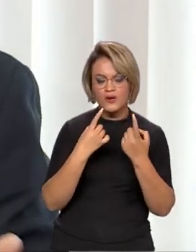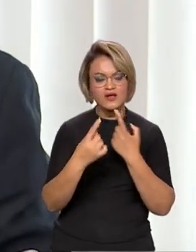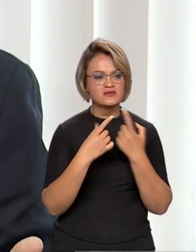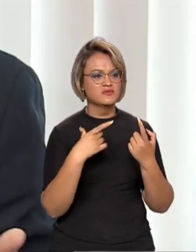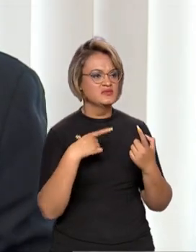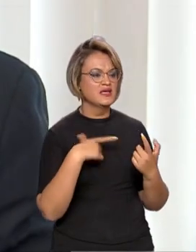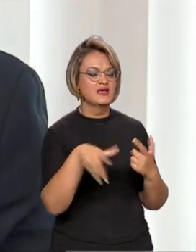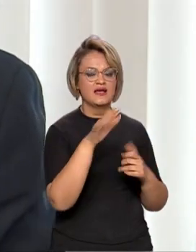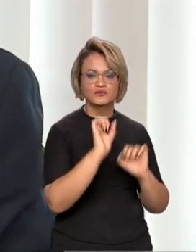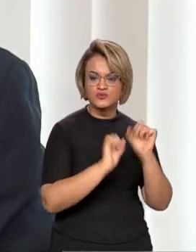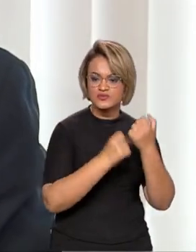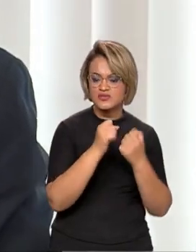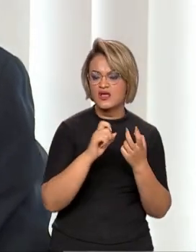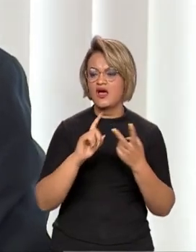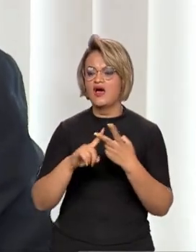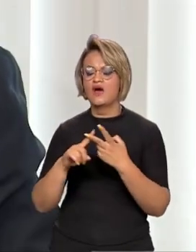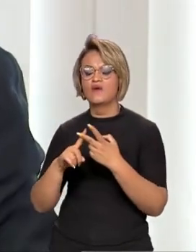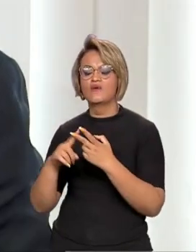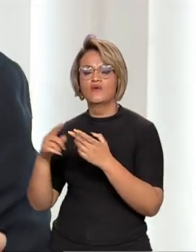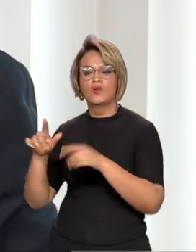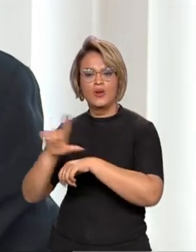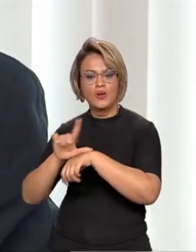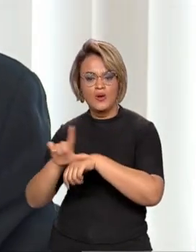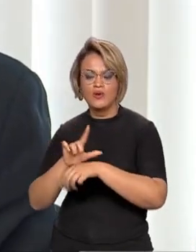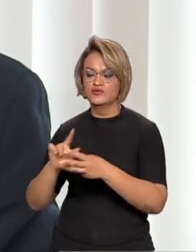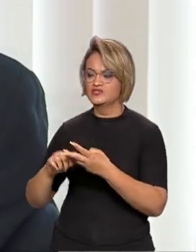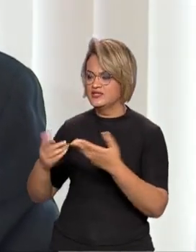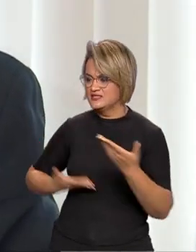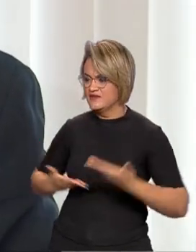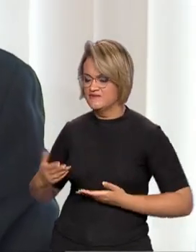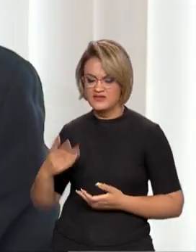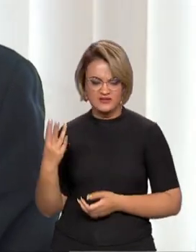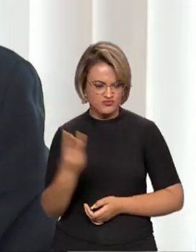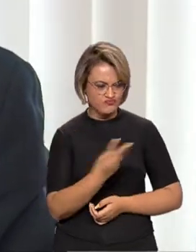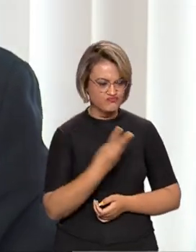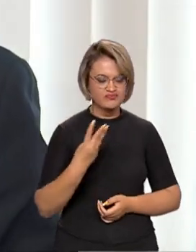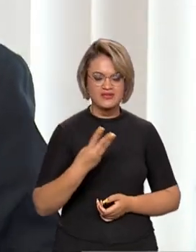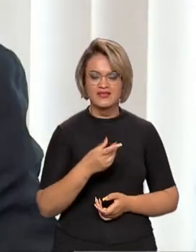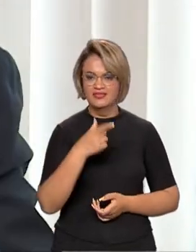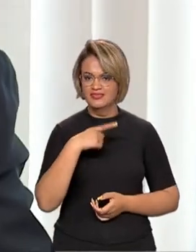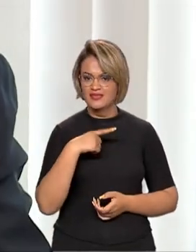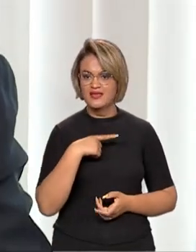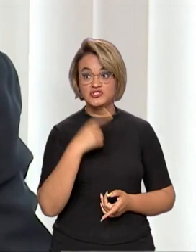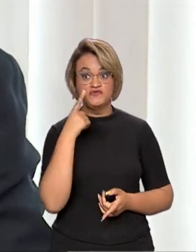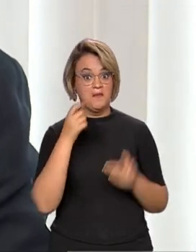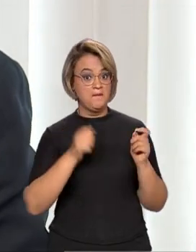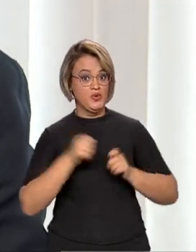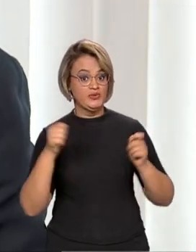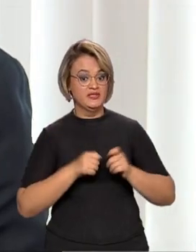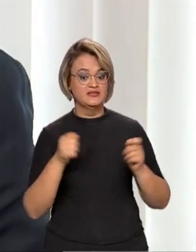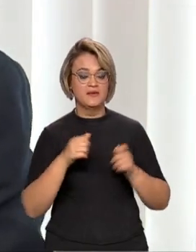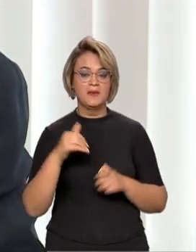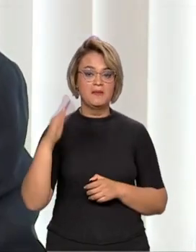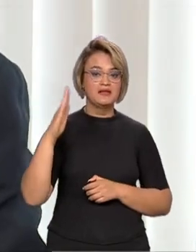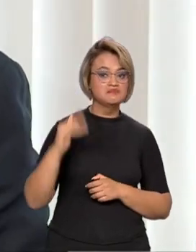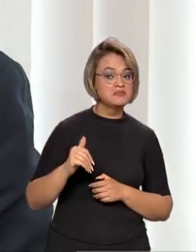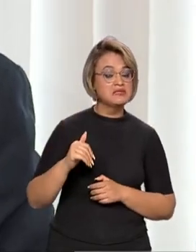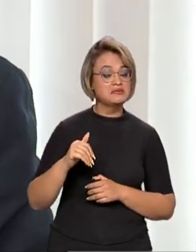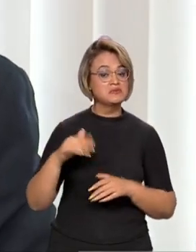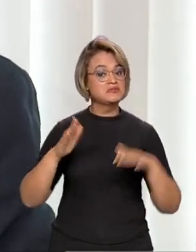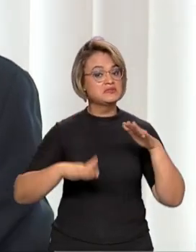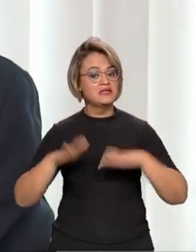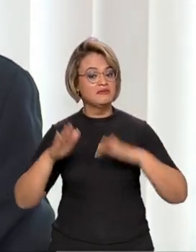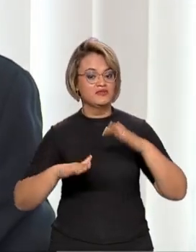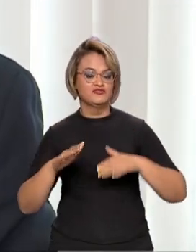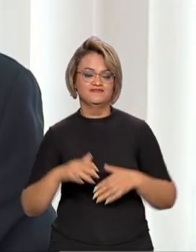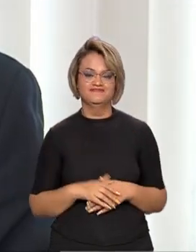industriais, segmento de comércio, segmento de serviços, você observa se teria potencial para mais ou para menos a depender desse